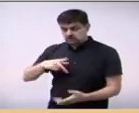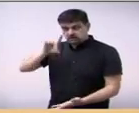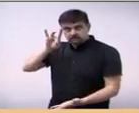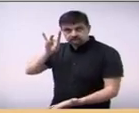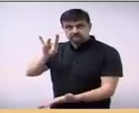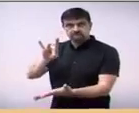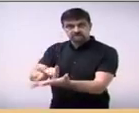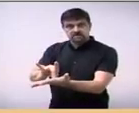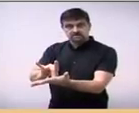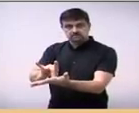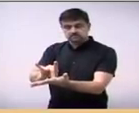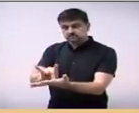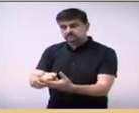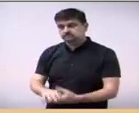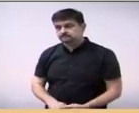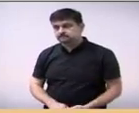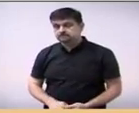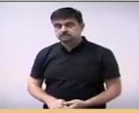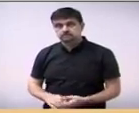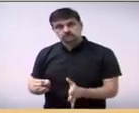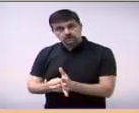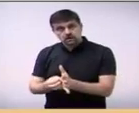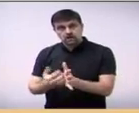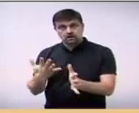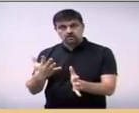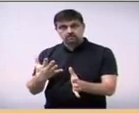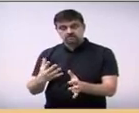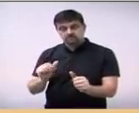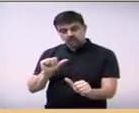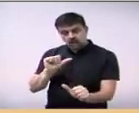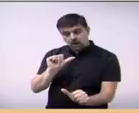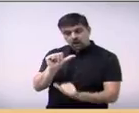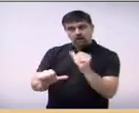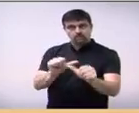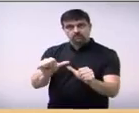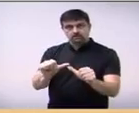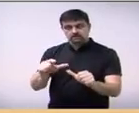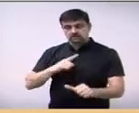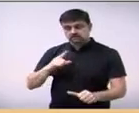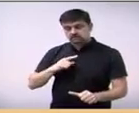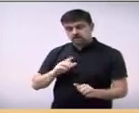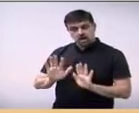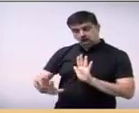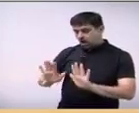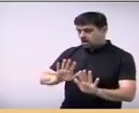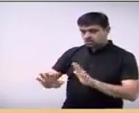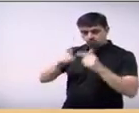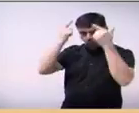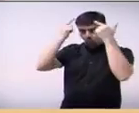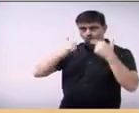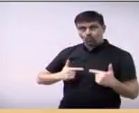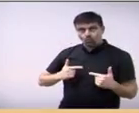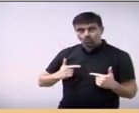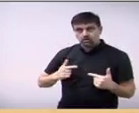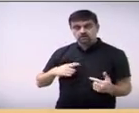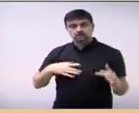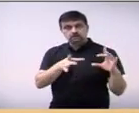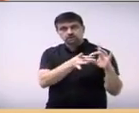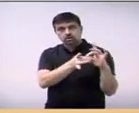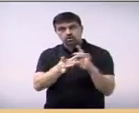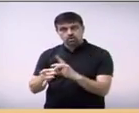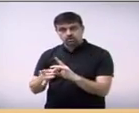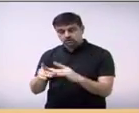ratificados, algumas vezes retificados, negados. E é nesse contexto